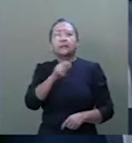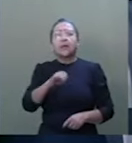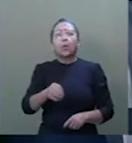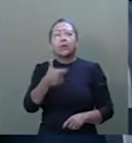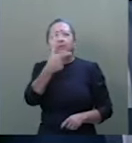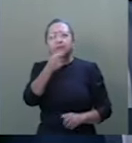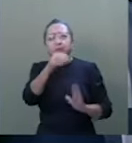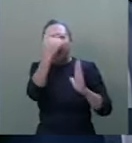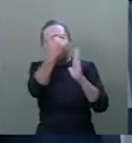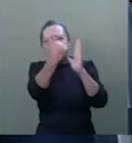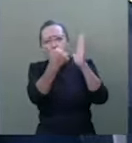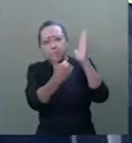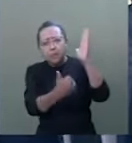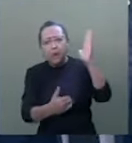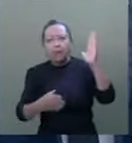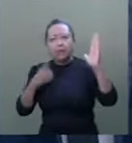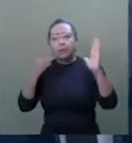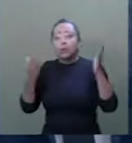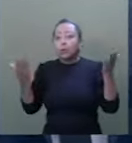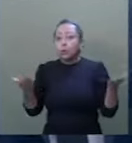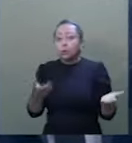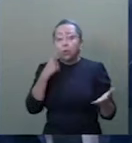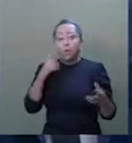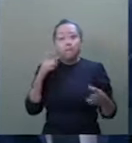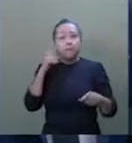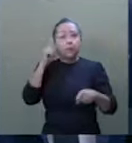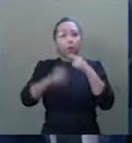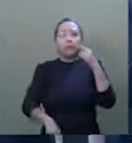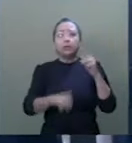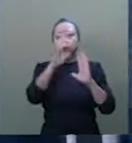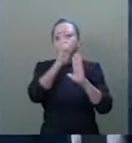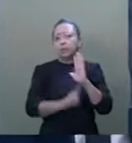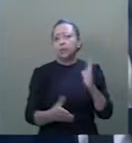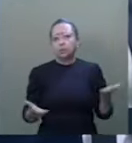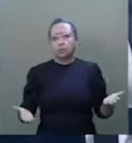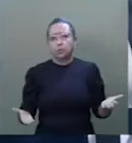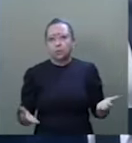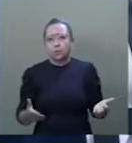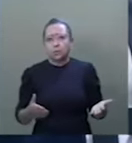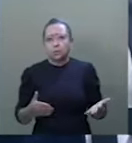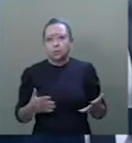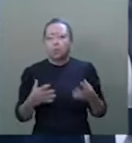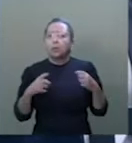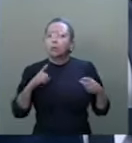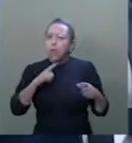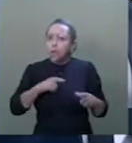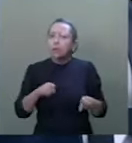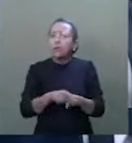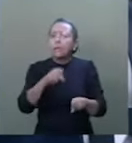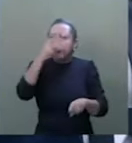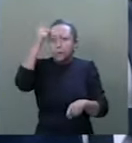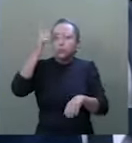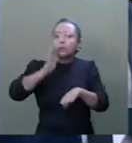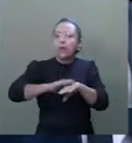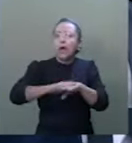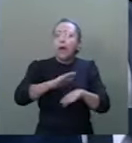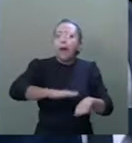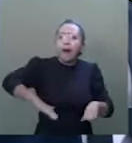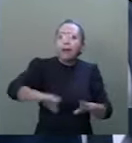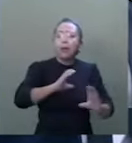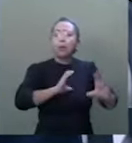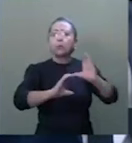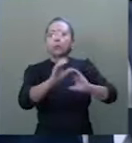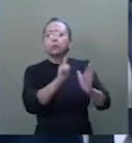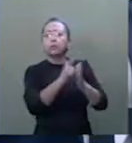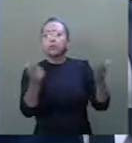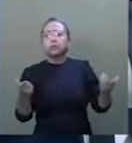deputados, que hoje são cerceados dos seus direitos. Tem jornalistas, a Bárbara, do